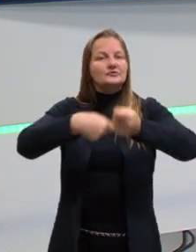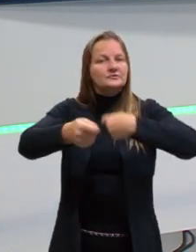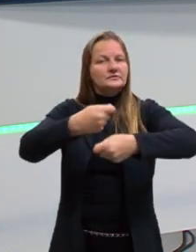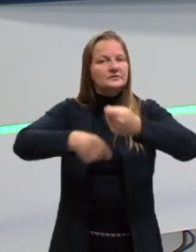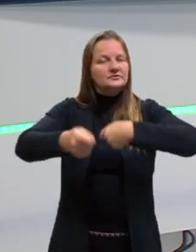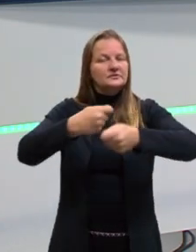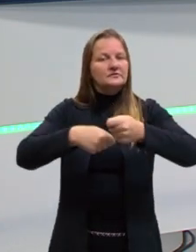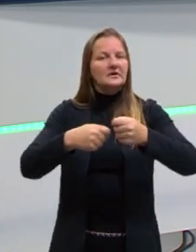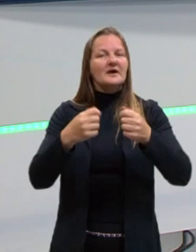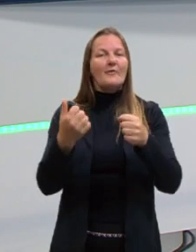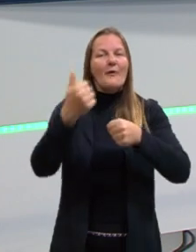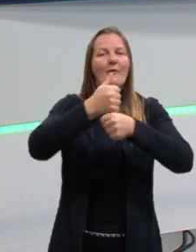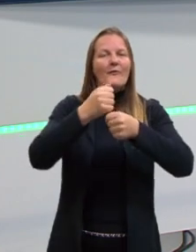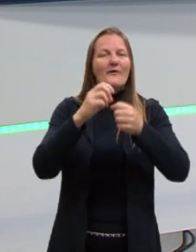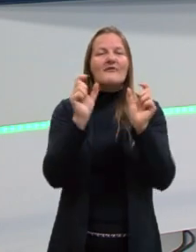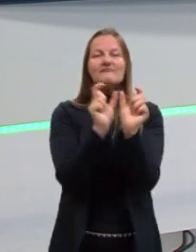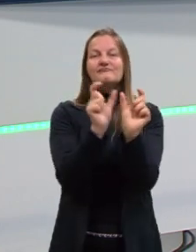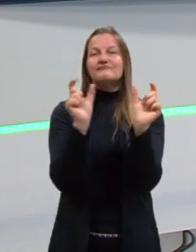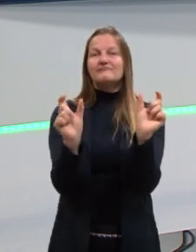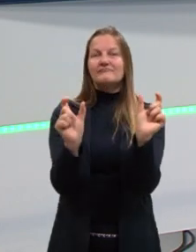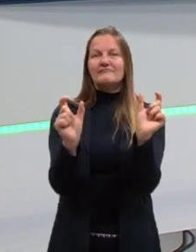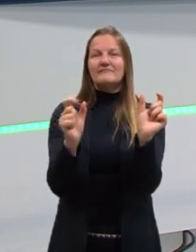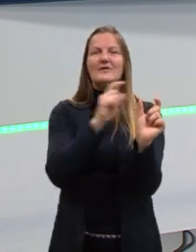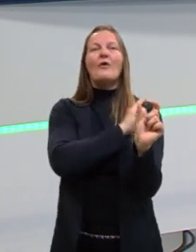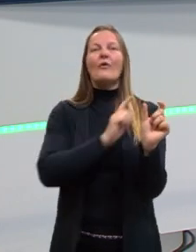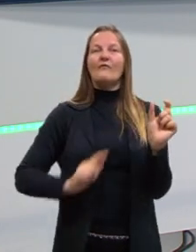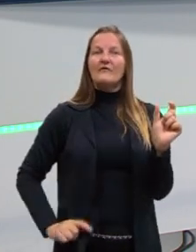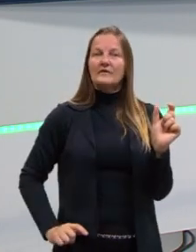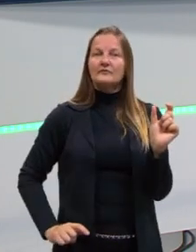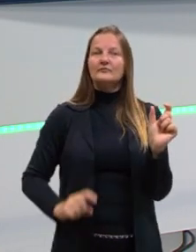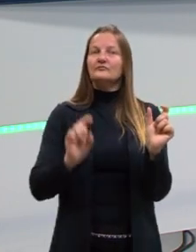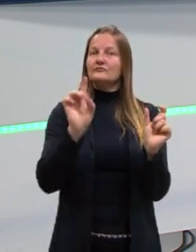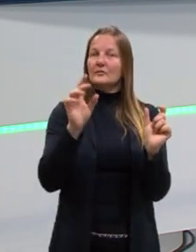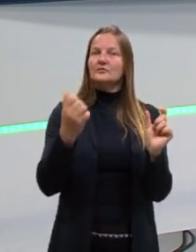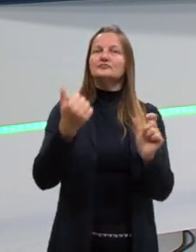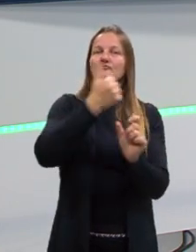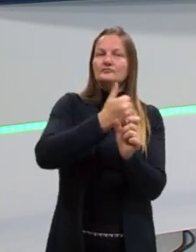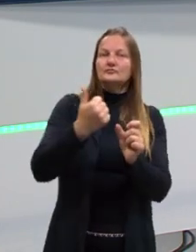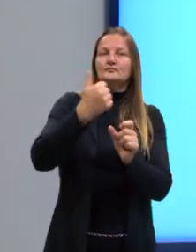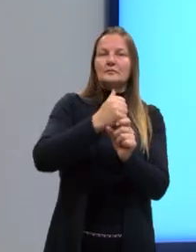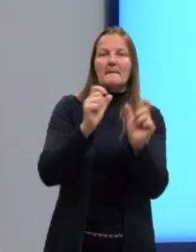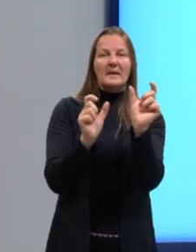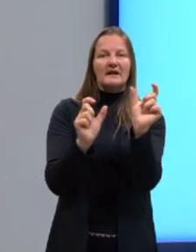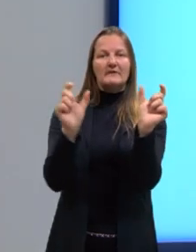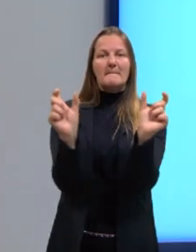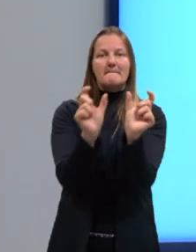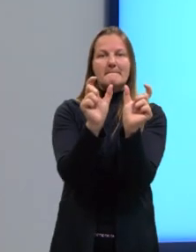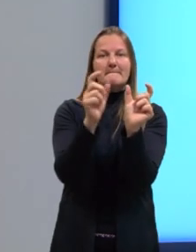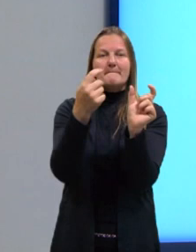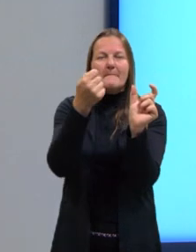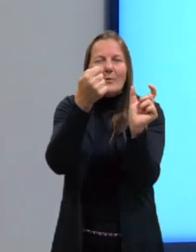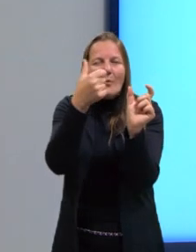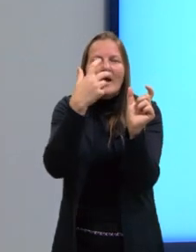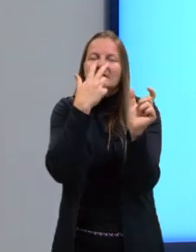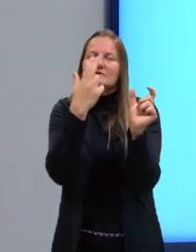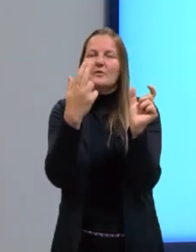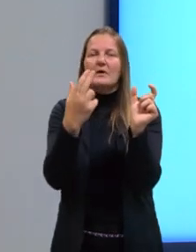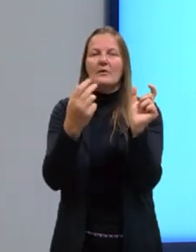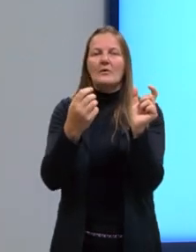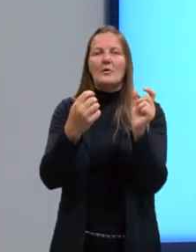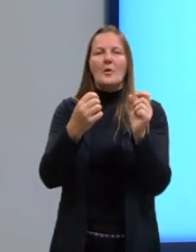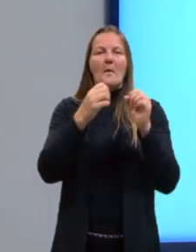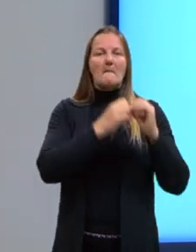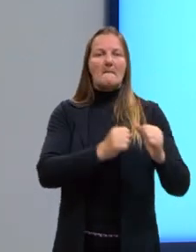que não é, muitas vezes, uma palavra só. Aqui, máquina administrativa, poder